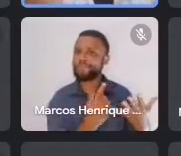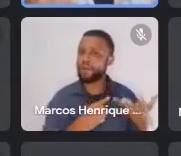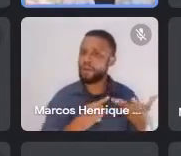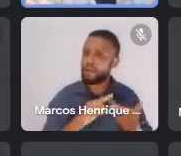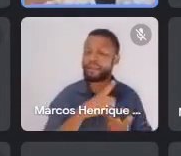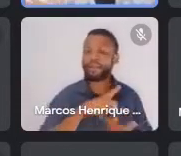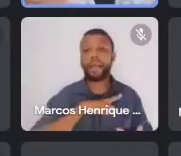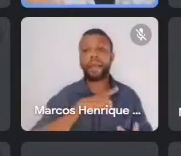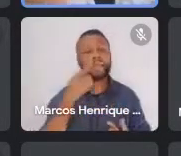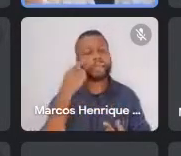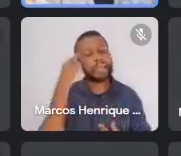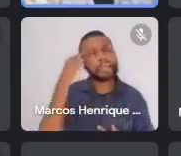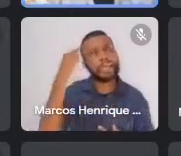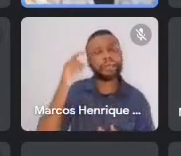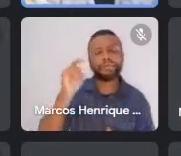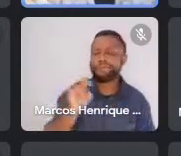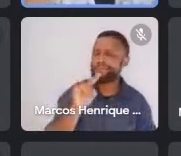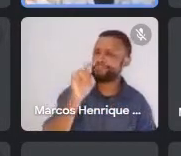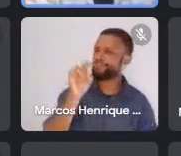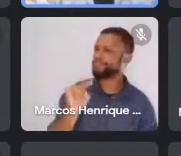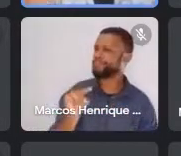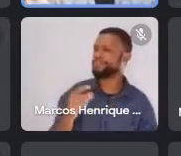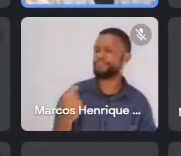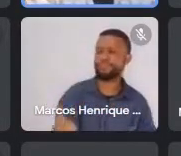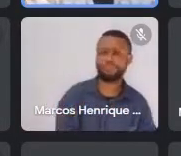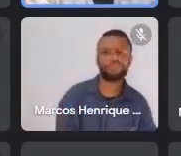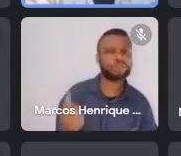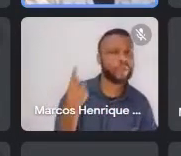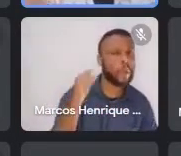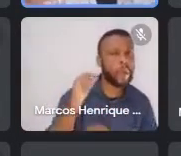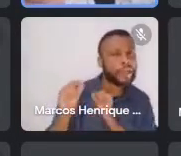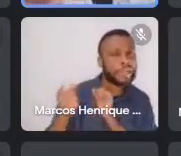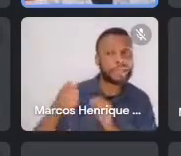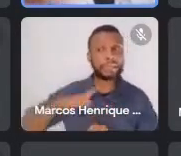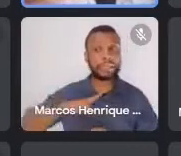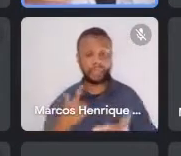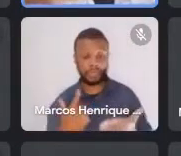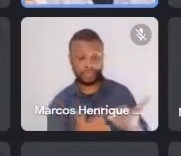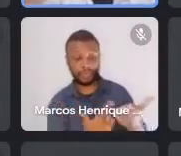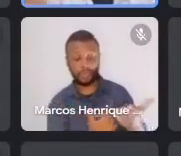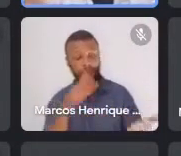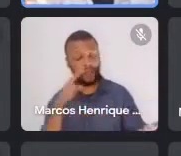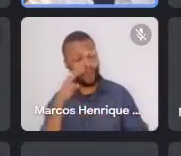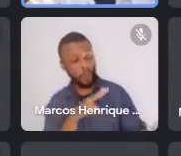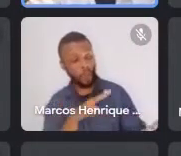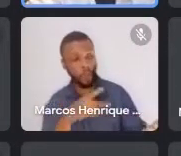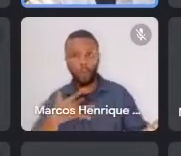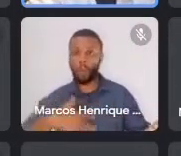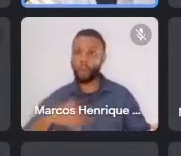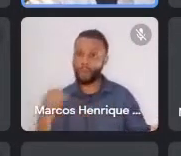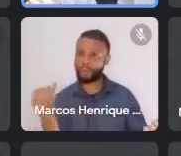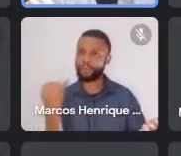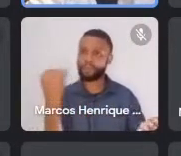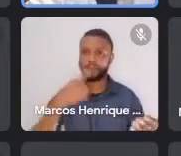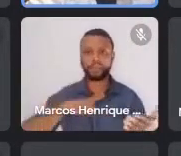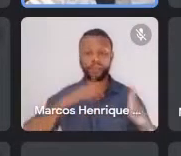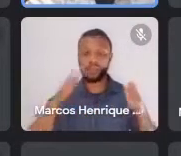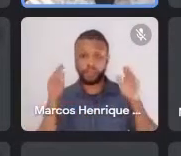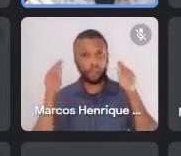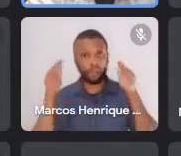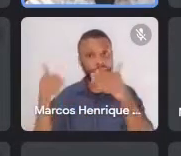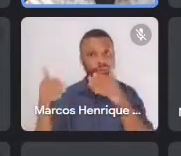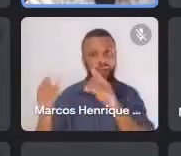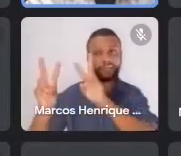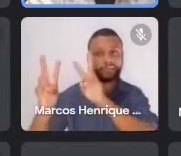né? Quer dizer, o que faz com que esse livro seja considerado um grande livro, né? É um pouco essa conversa, né? Pode